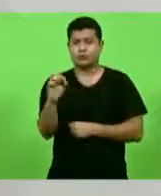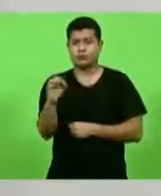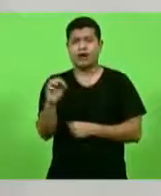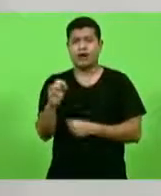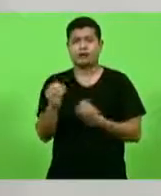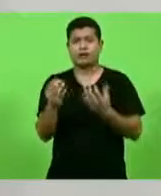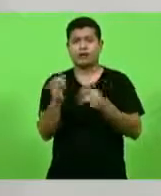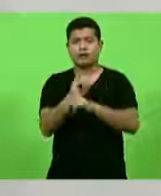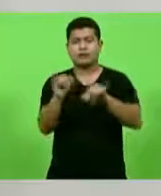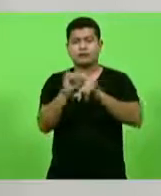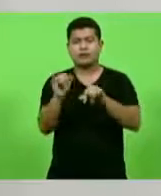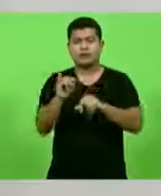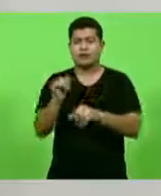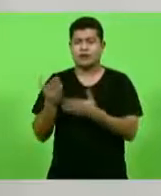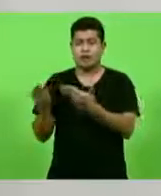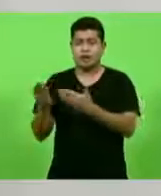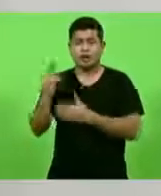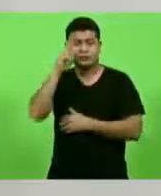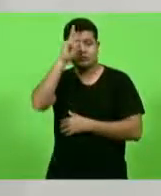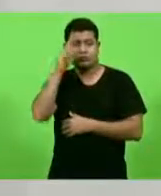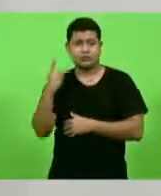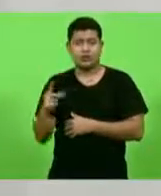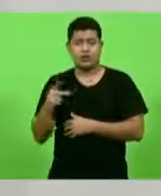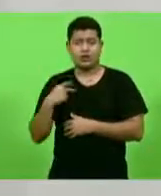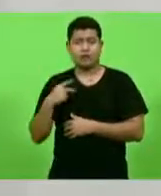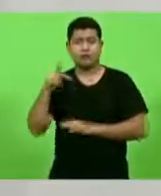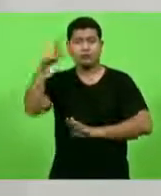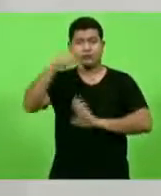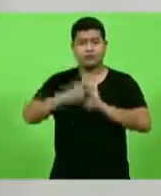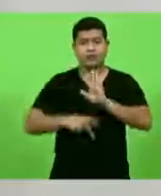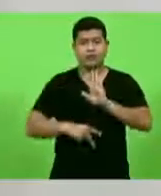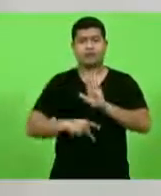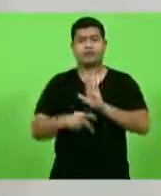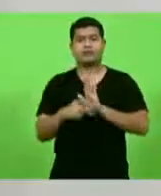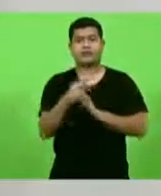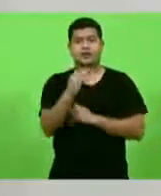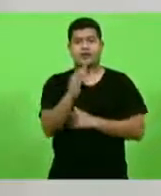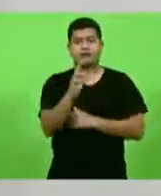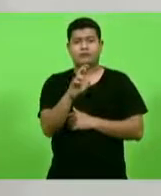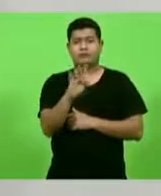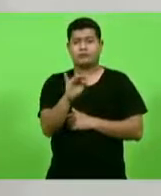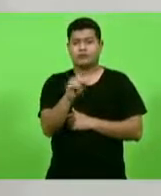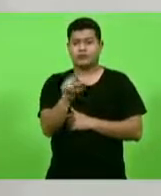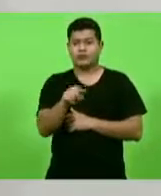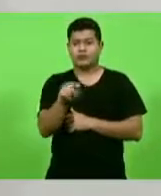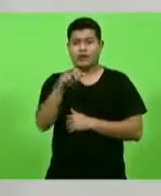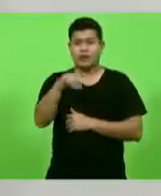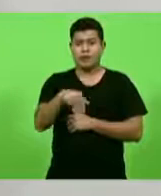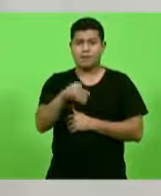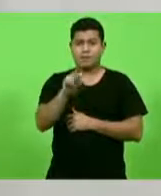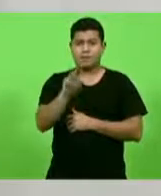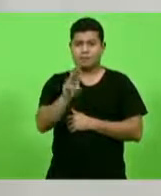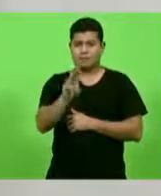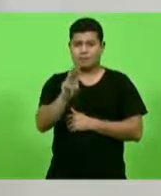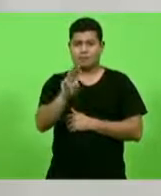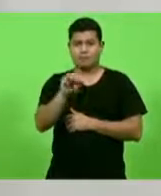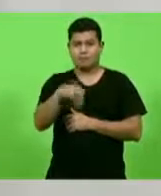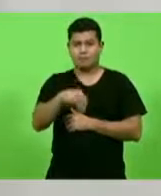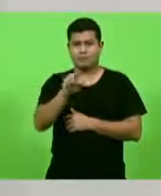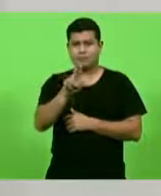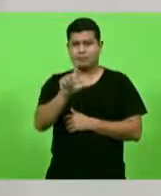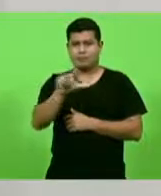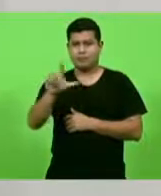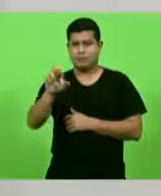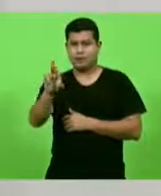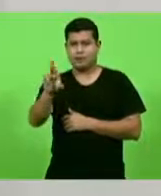É o projeto Fritz Müller, barra Charles Darwin, 200 anos. O grupo de esterro Fritz